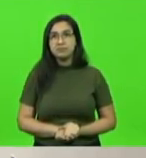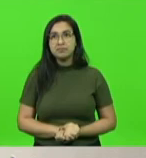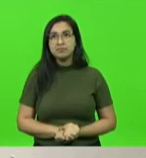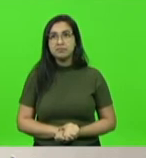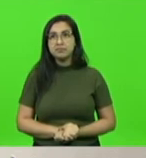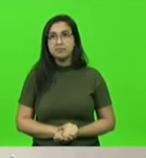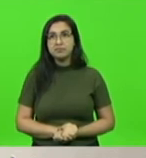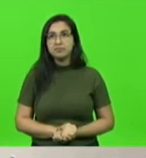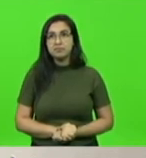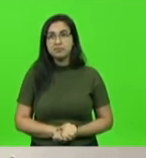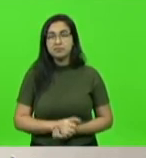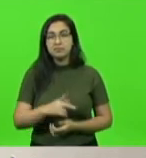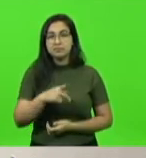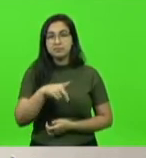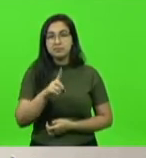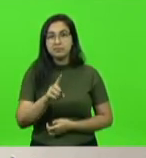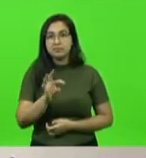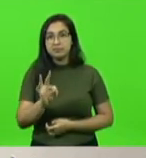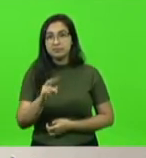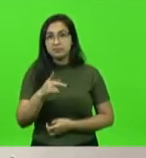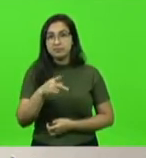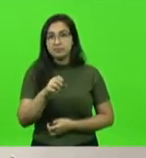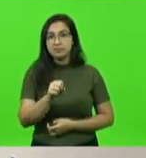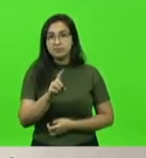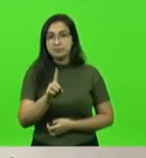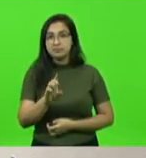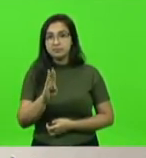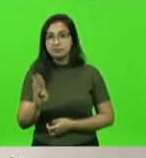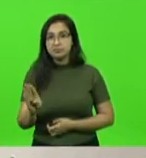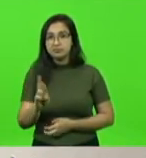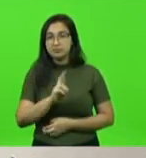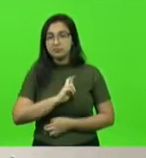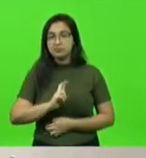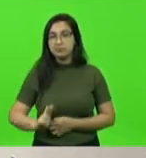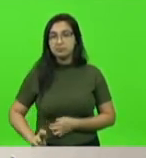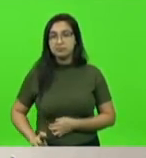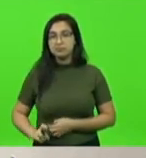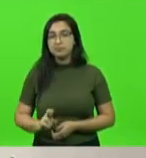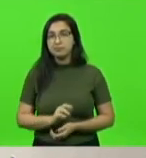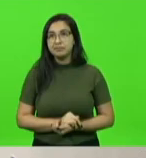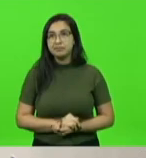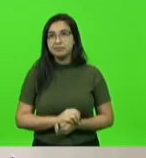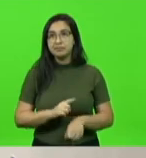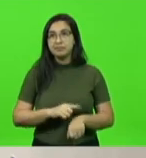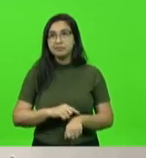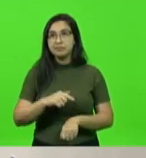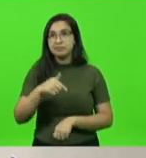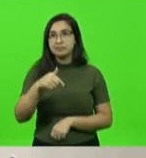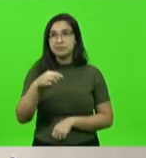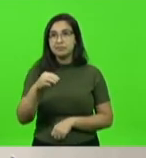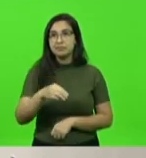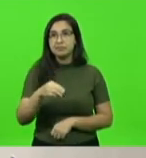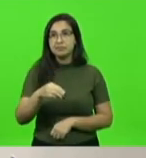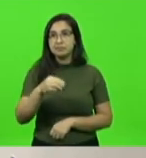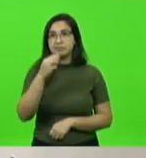bloco PDT PSDB republicanos os 7 minutos e 30 segundos